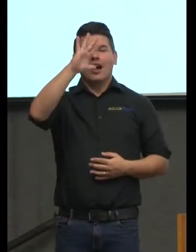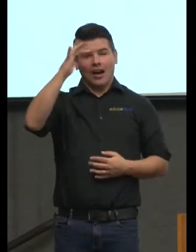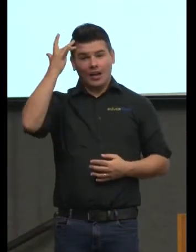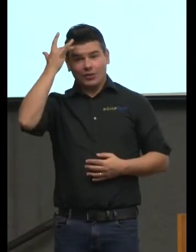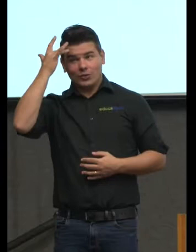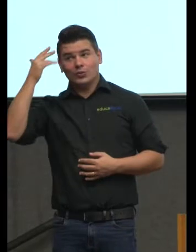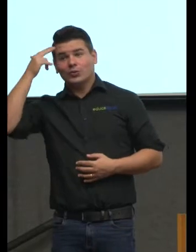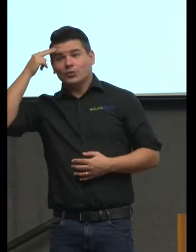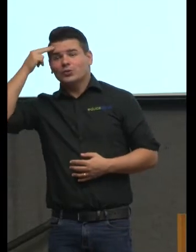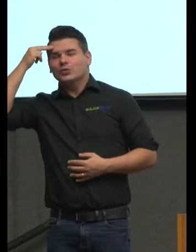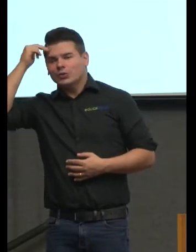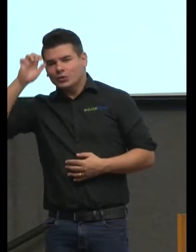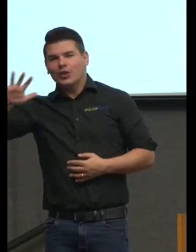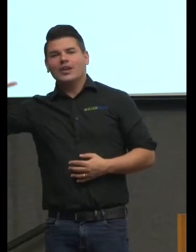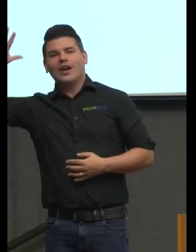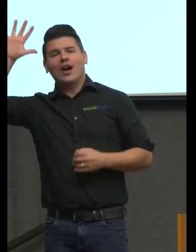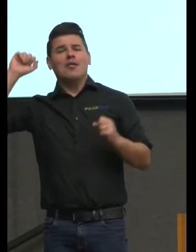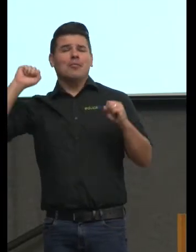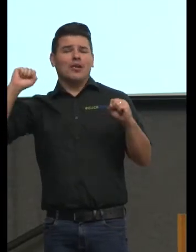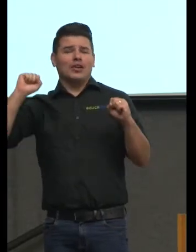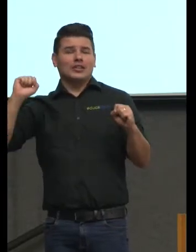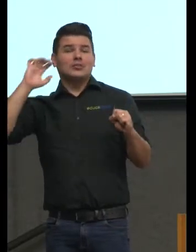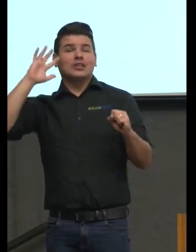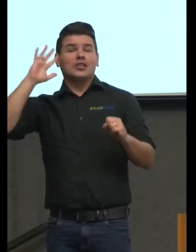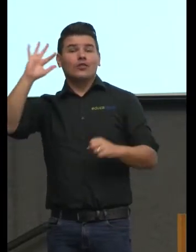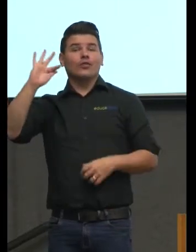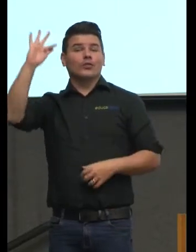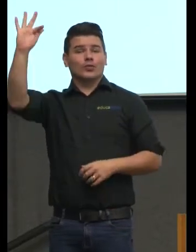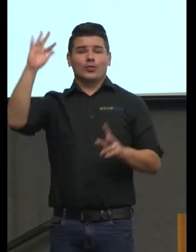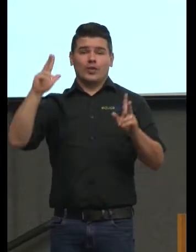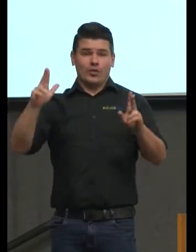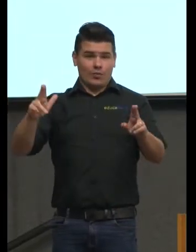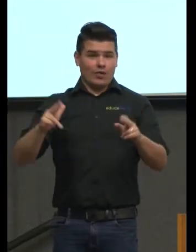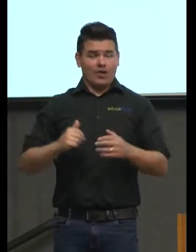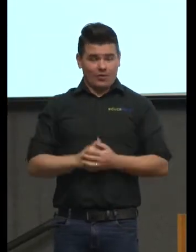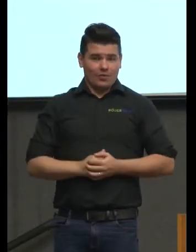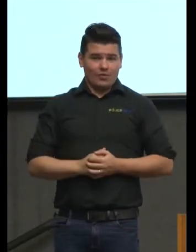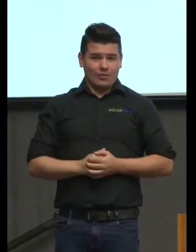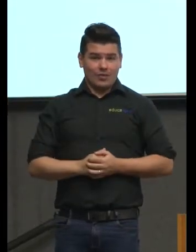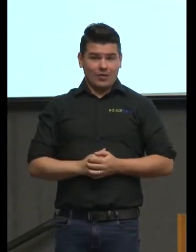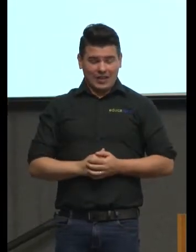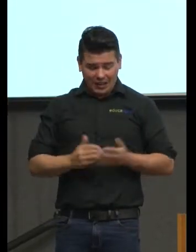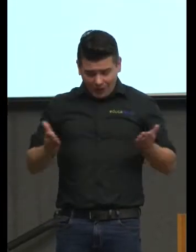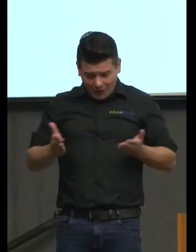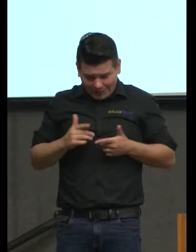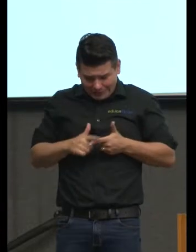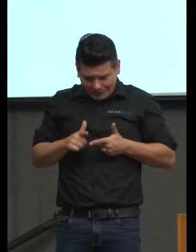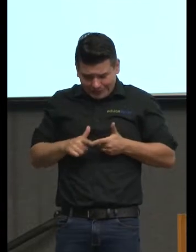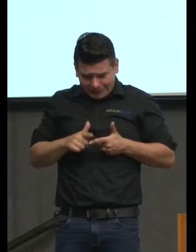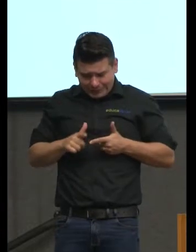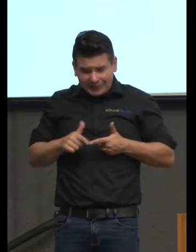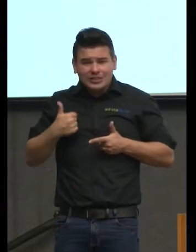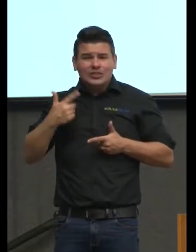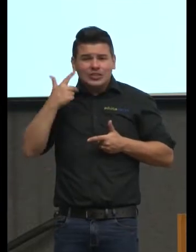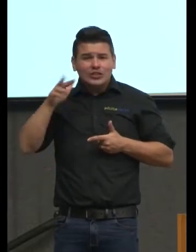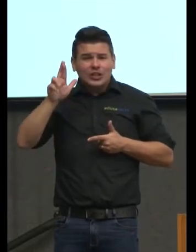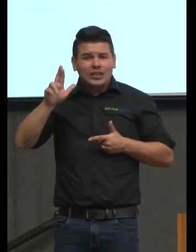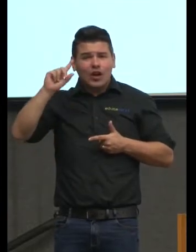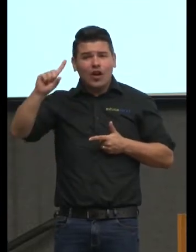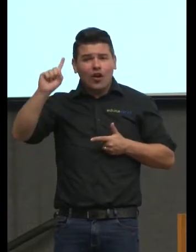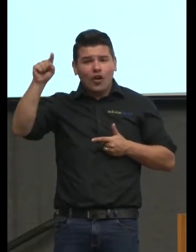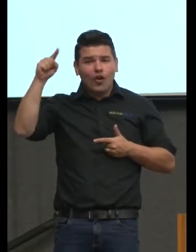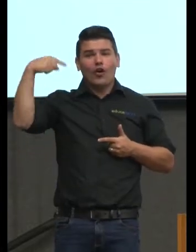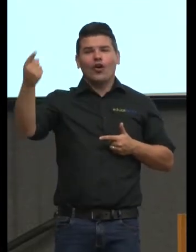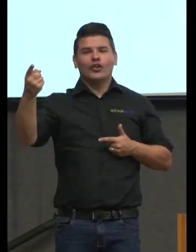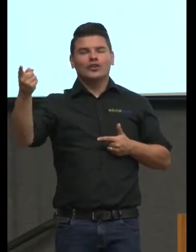sonharem um futuro ou uma outra um outro presente que não aquele que elas estão vivendo isso que é planejar